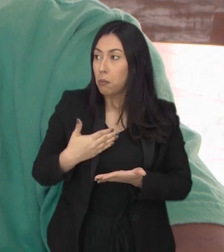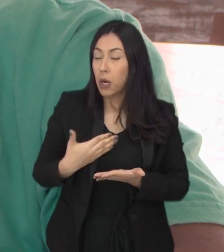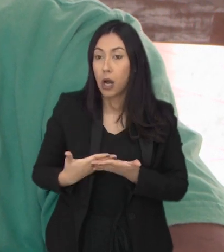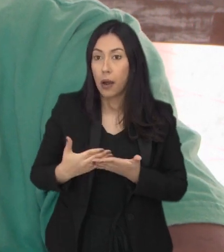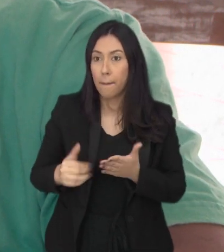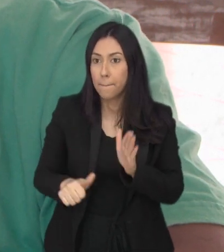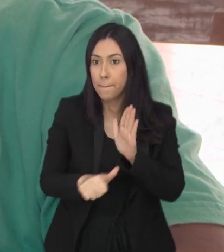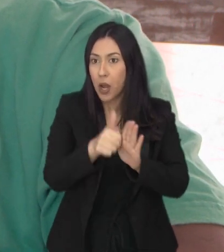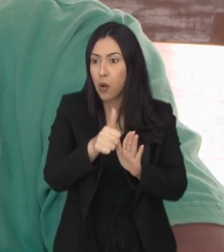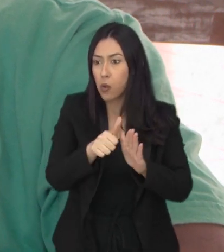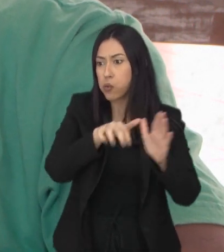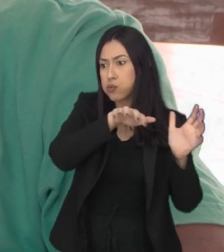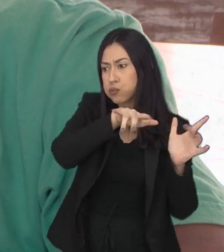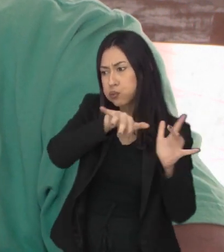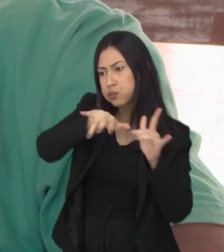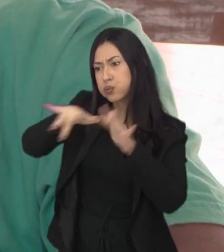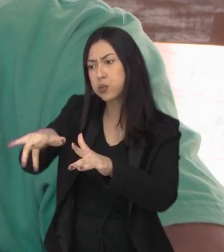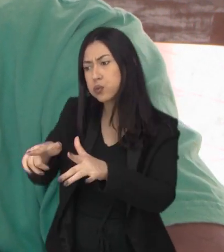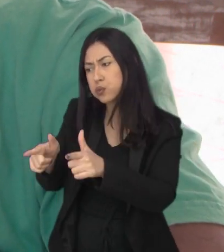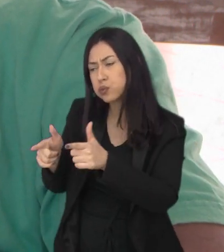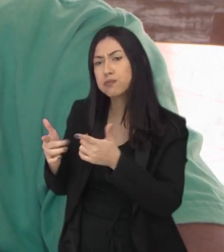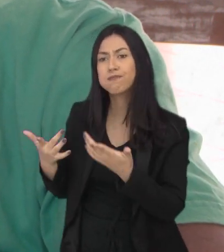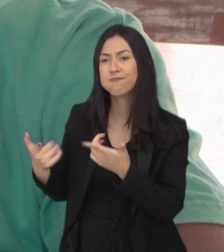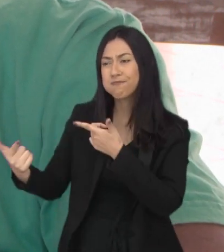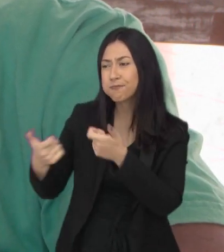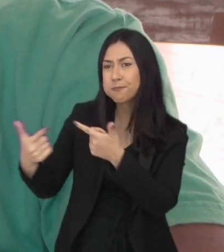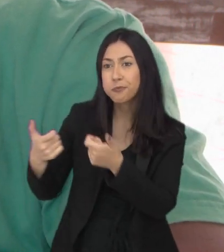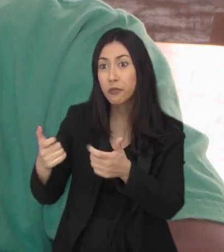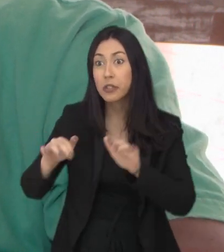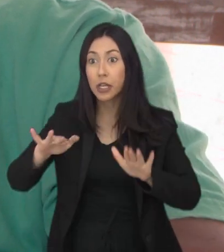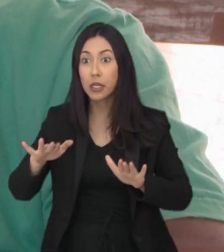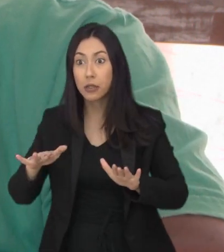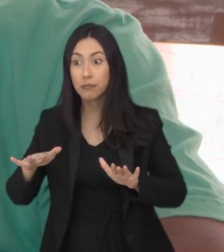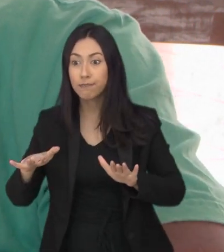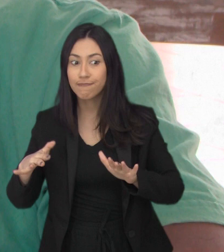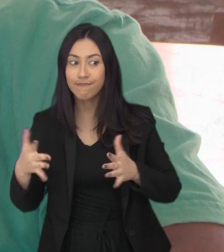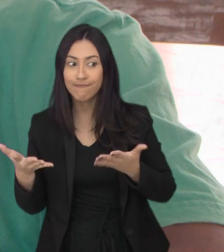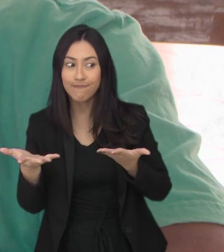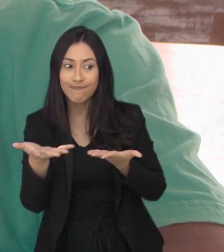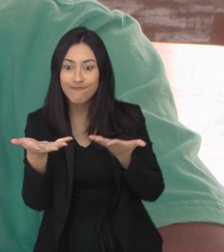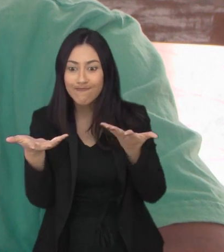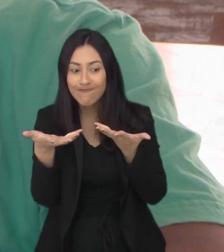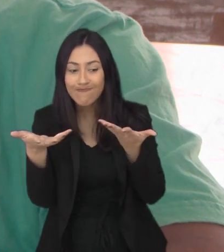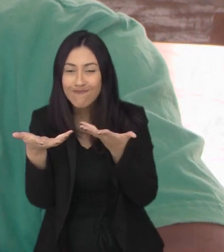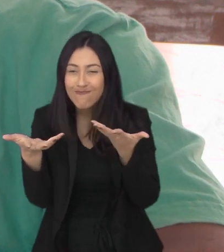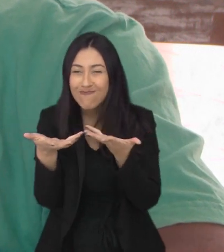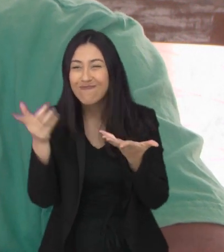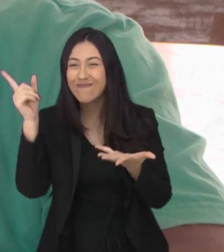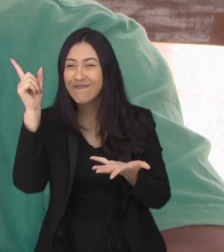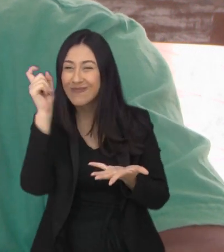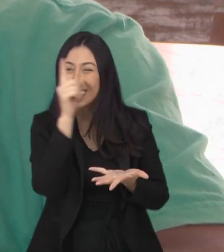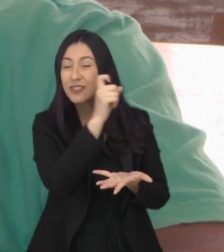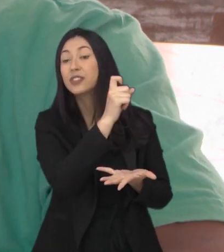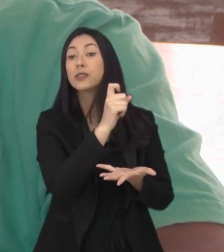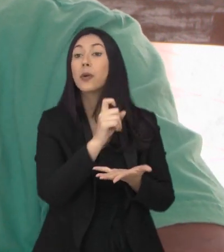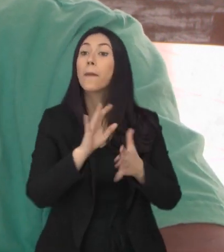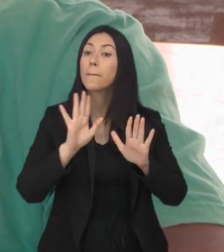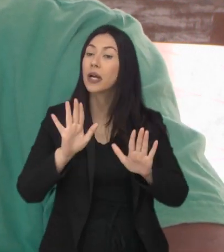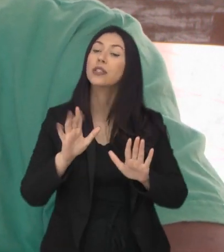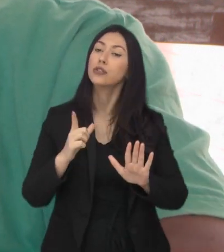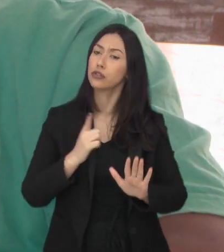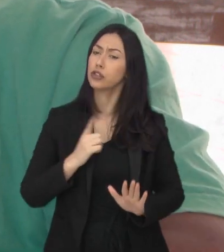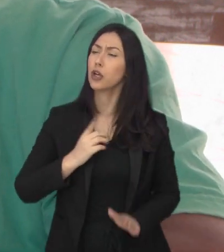primeira invasão, depois disso, ficamos um pouco estremecidos os relacionamentos. Mas, havia uma